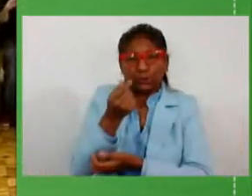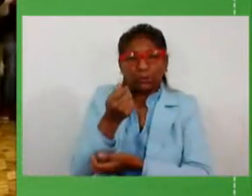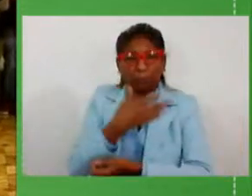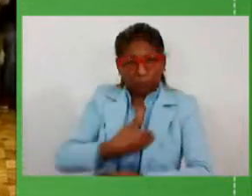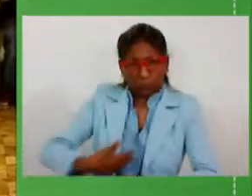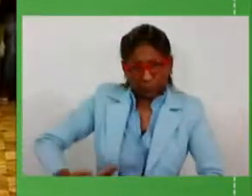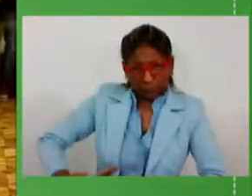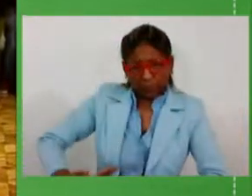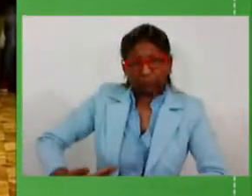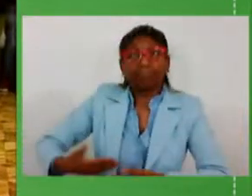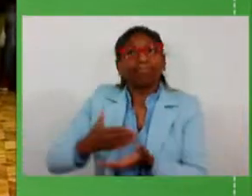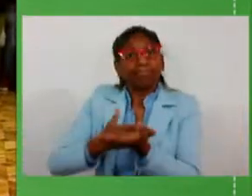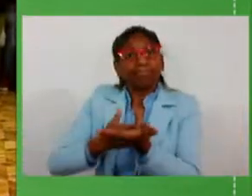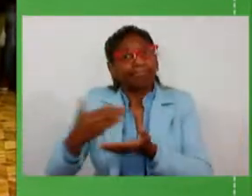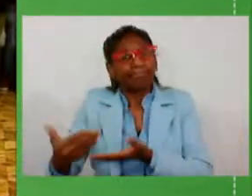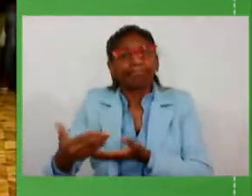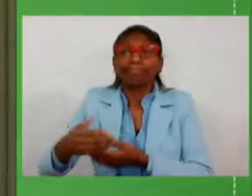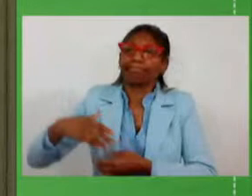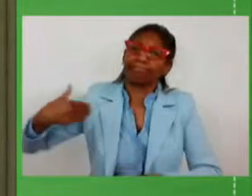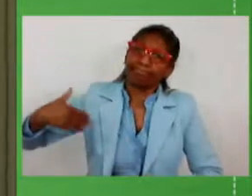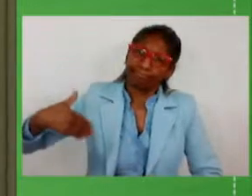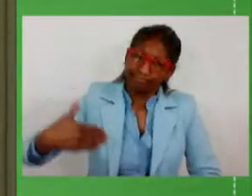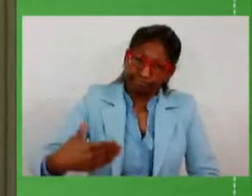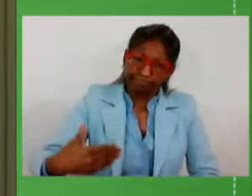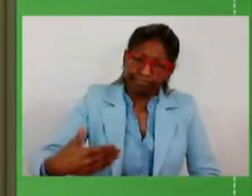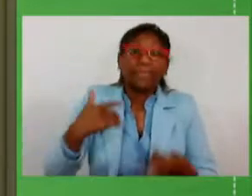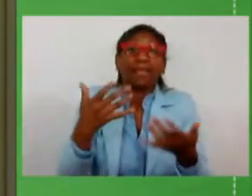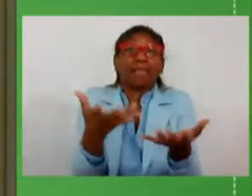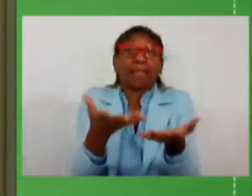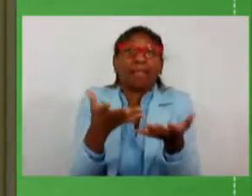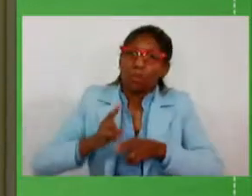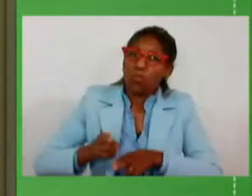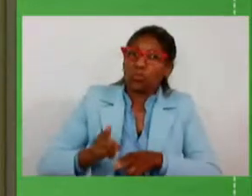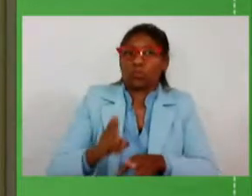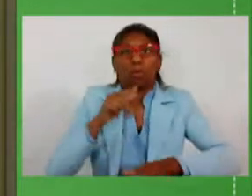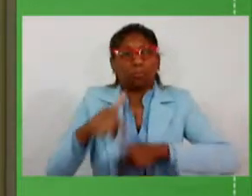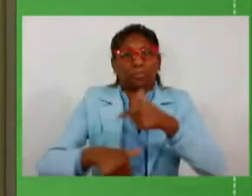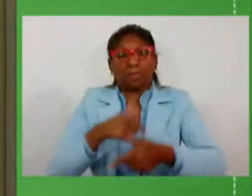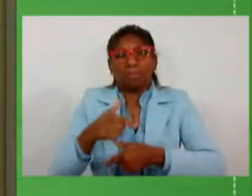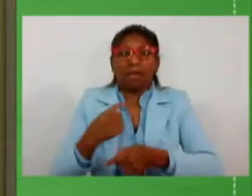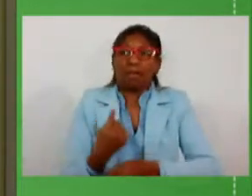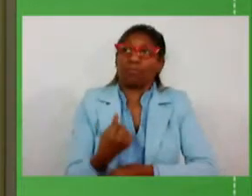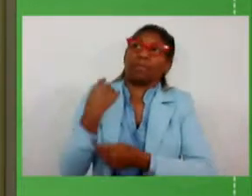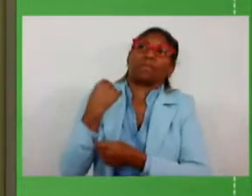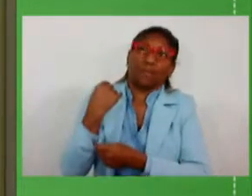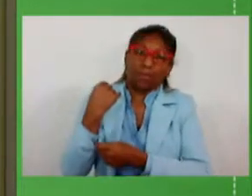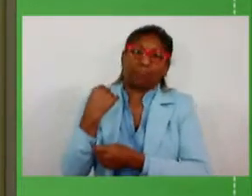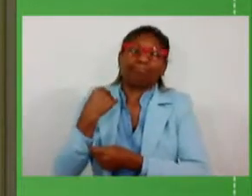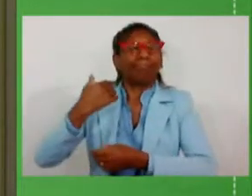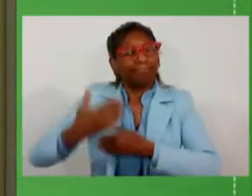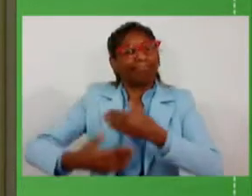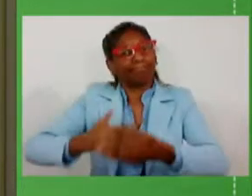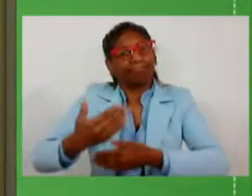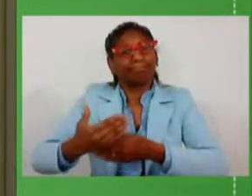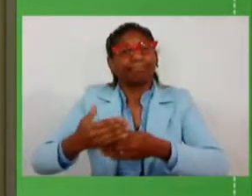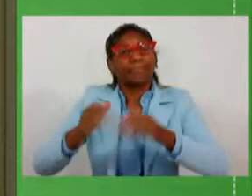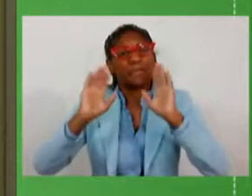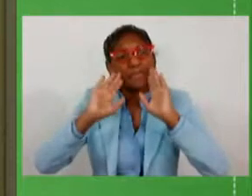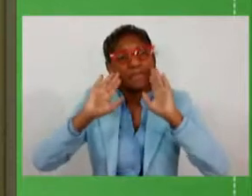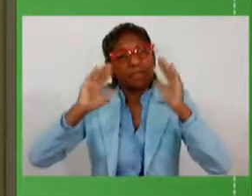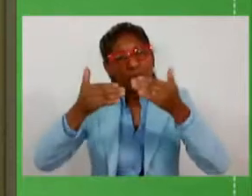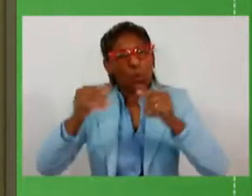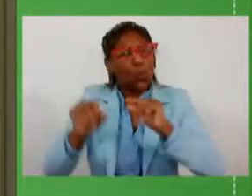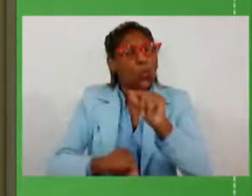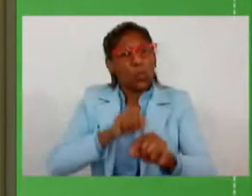dar velocidade, buscamos dar ênfase no sentido de